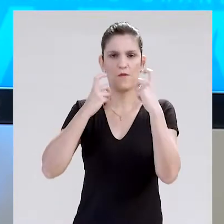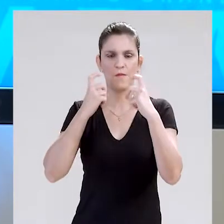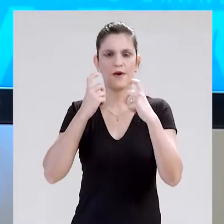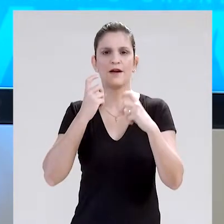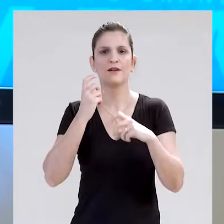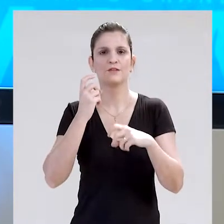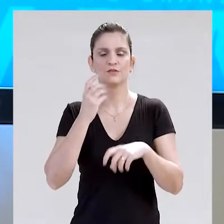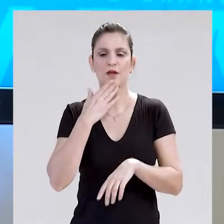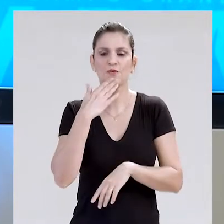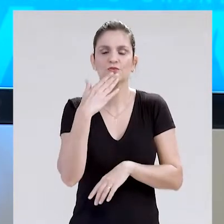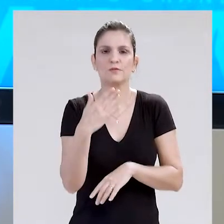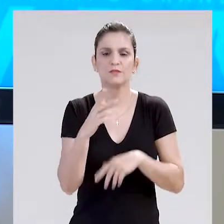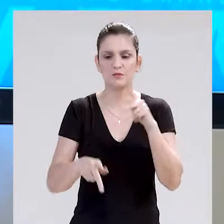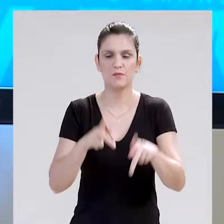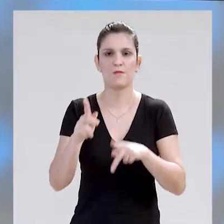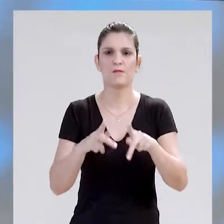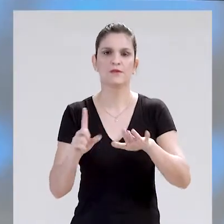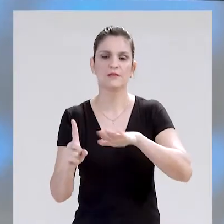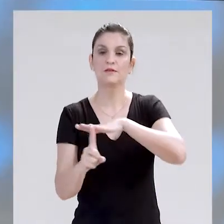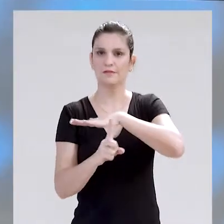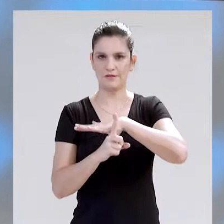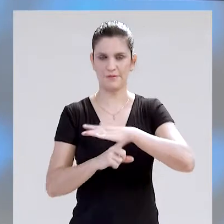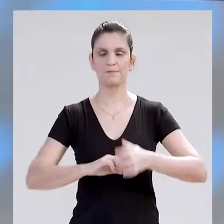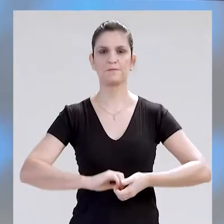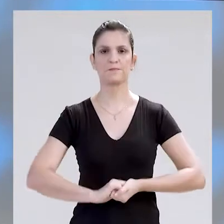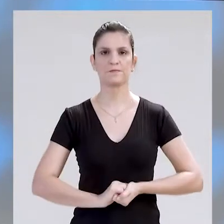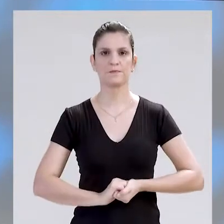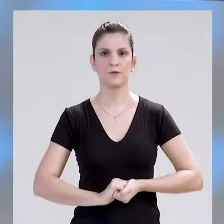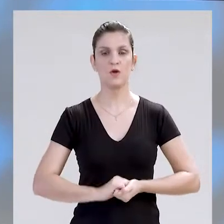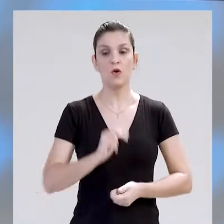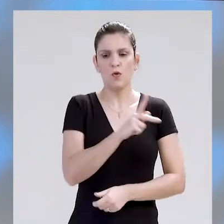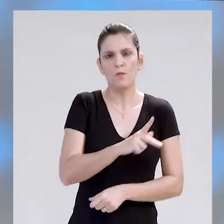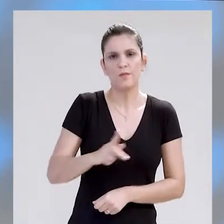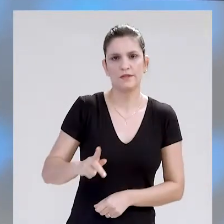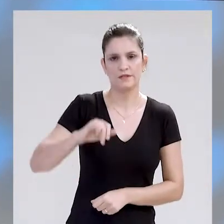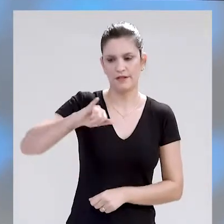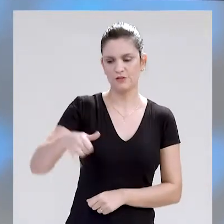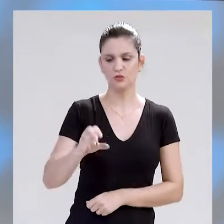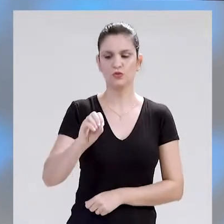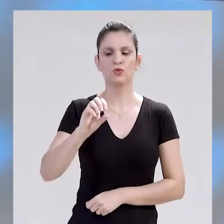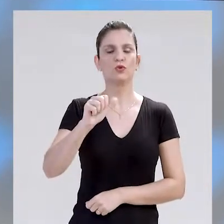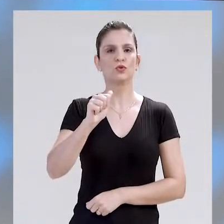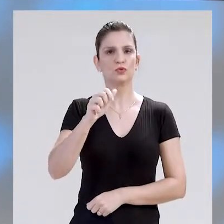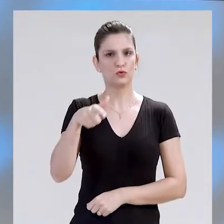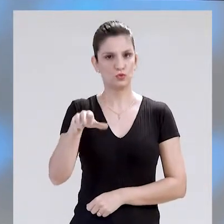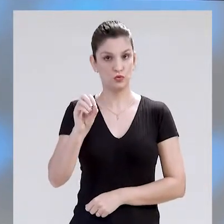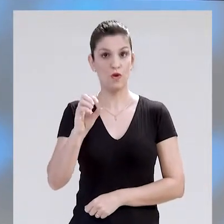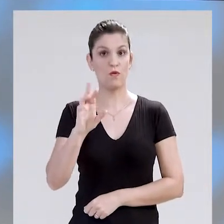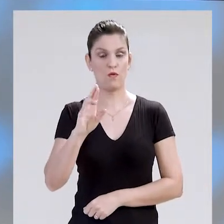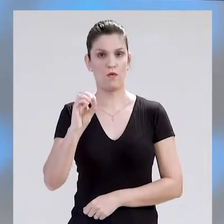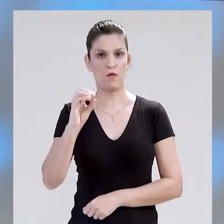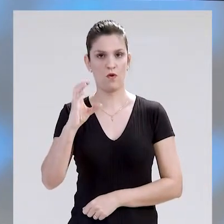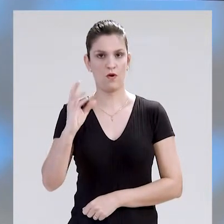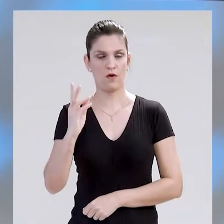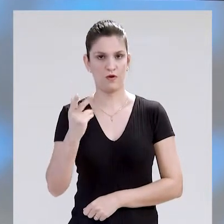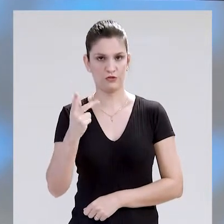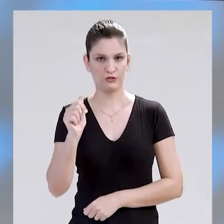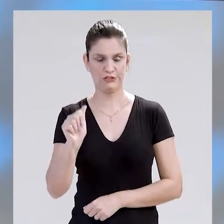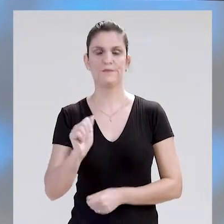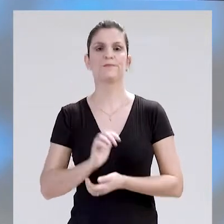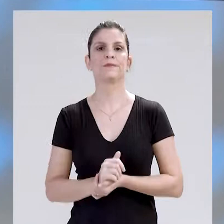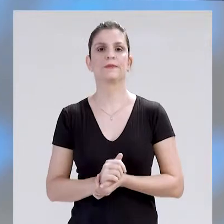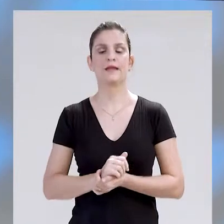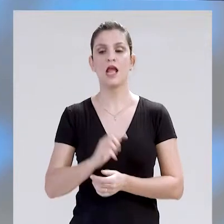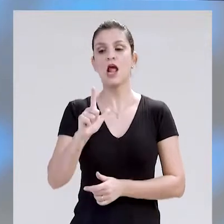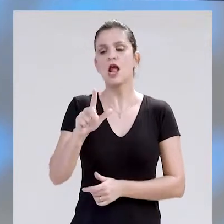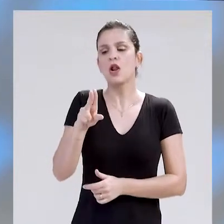reivindicações da população de Campo Grande. O presidente da Câmara Municipal, o professor João Rocha, decretou luto pela morte do